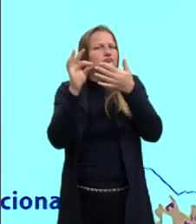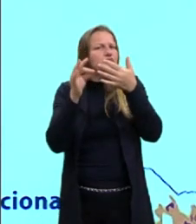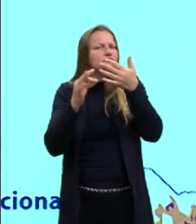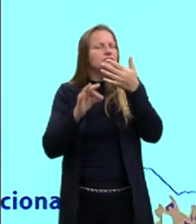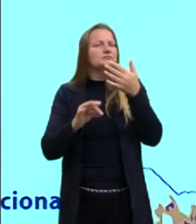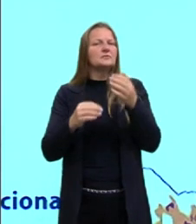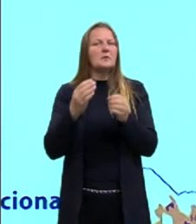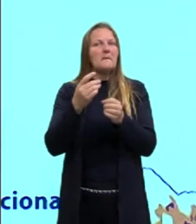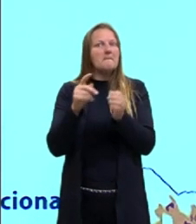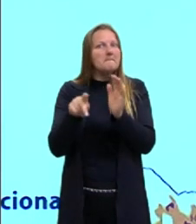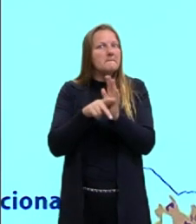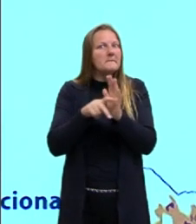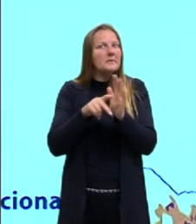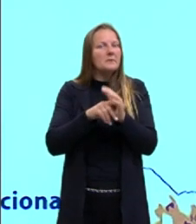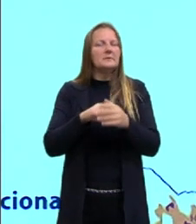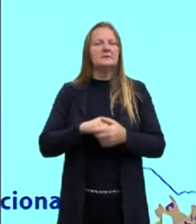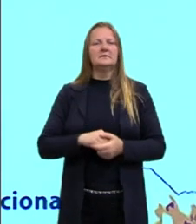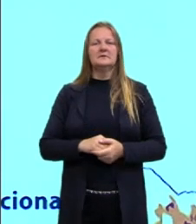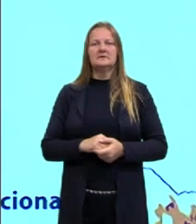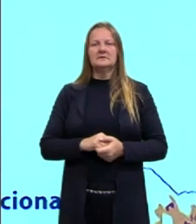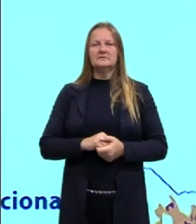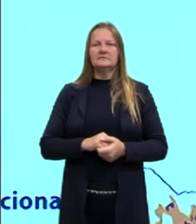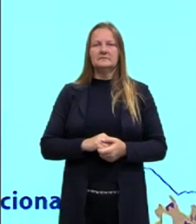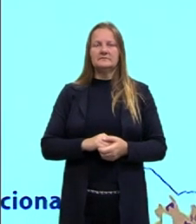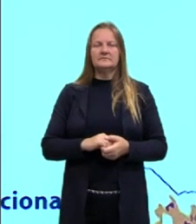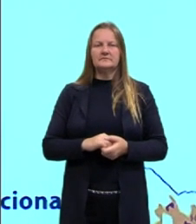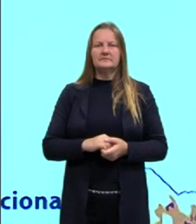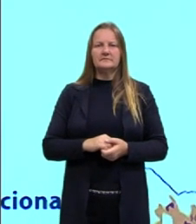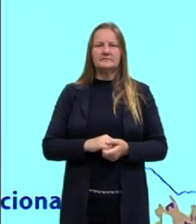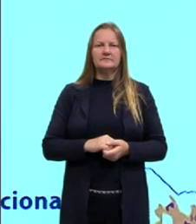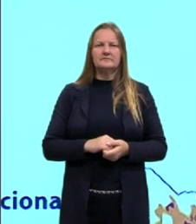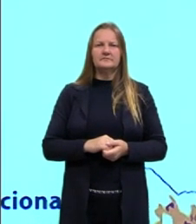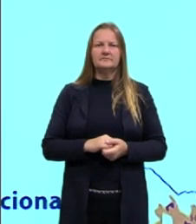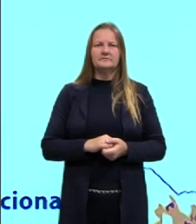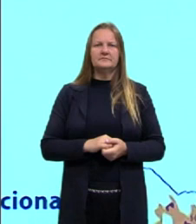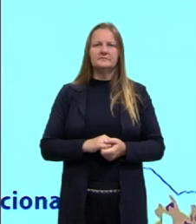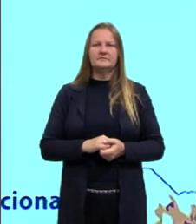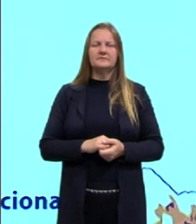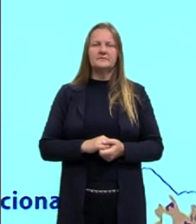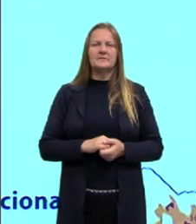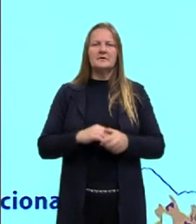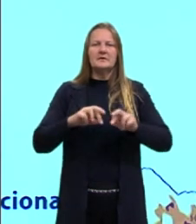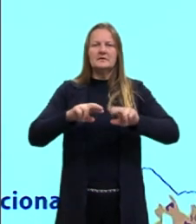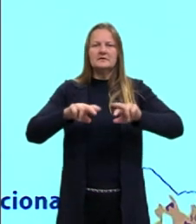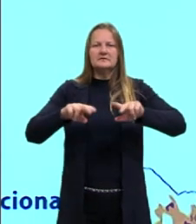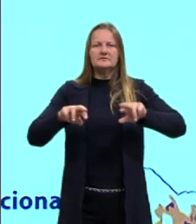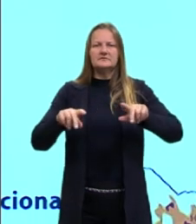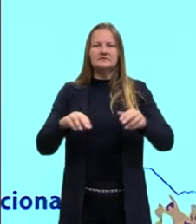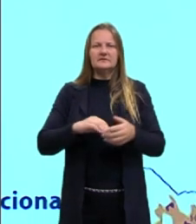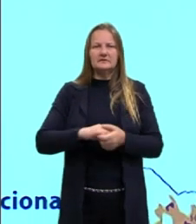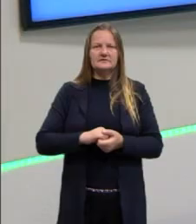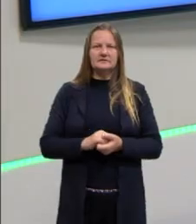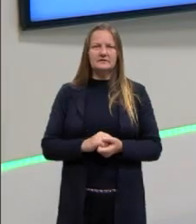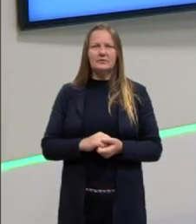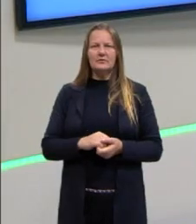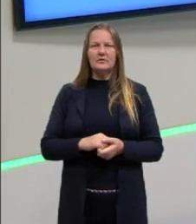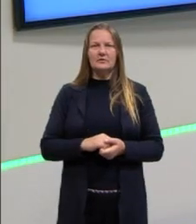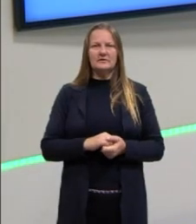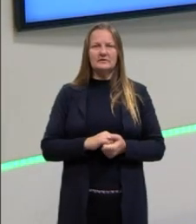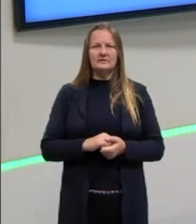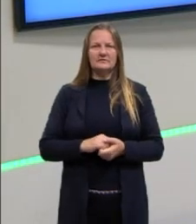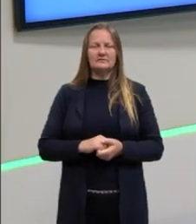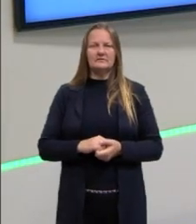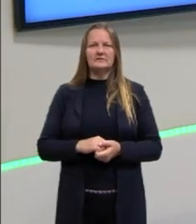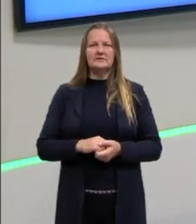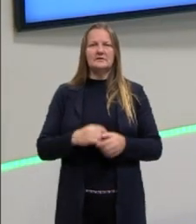essa divisão, alguns territórios um pouco diferentes, vamos dizer assim, tá? Então, lembra,